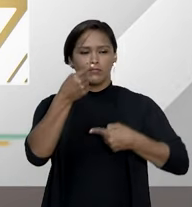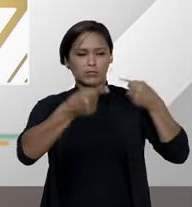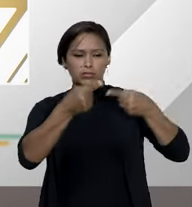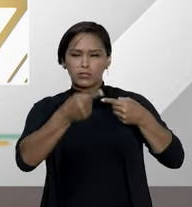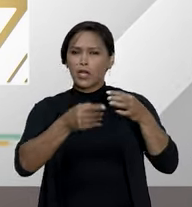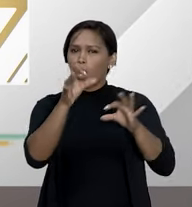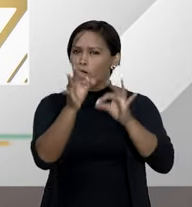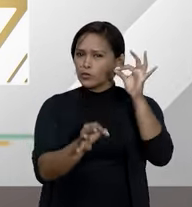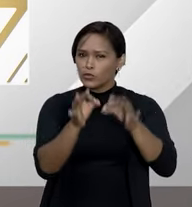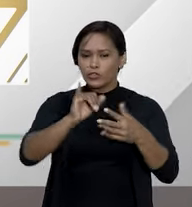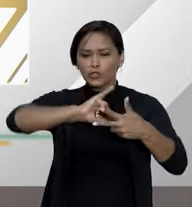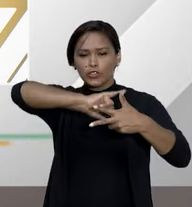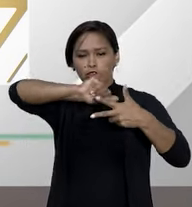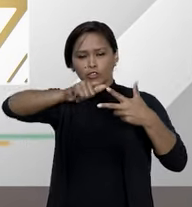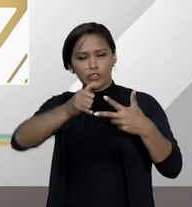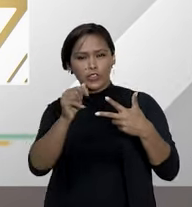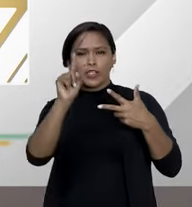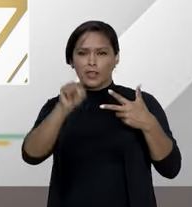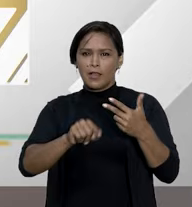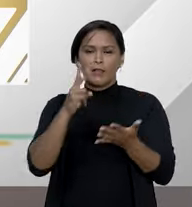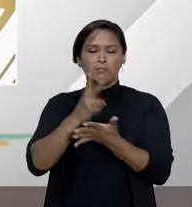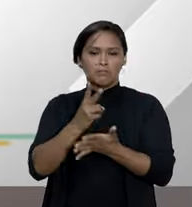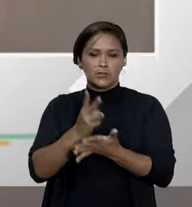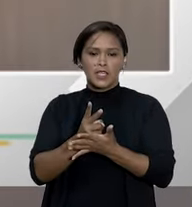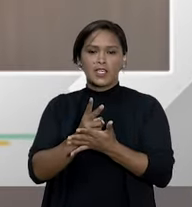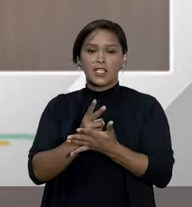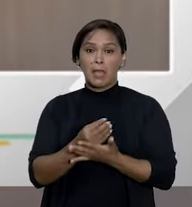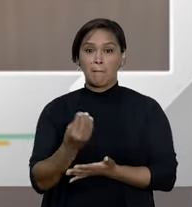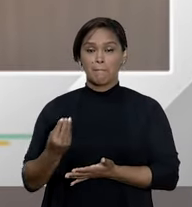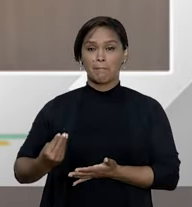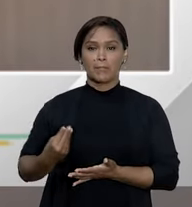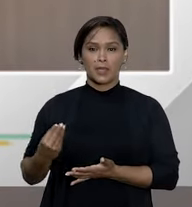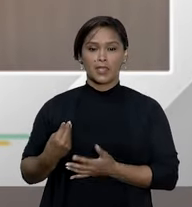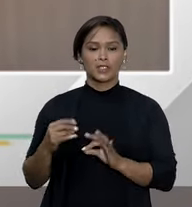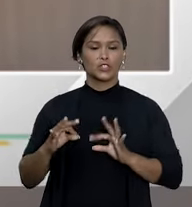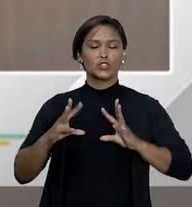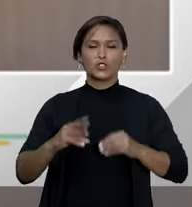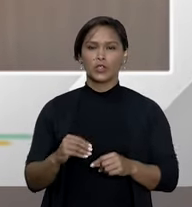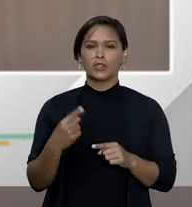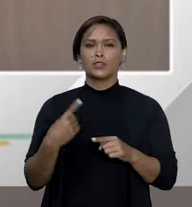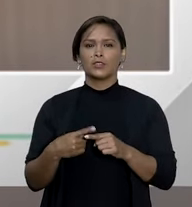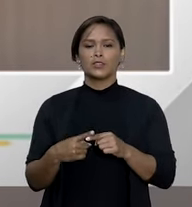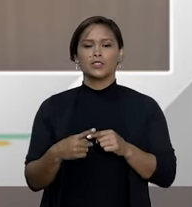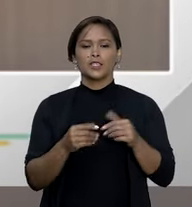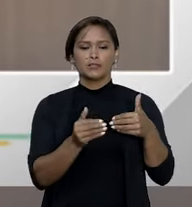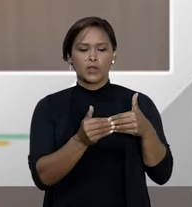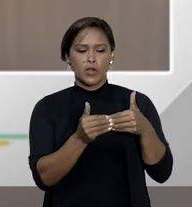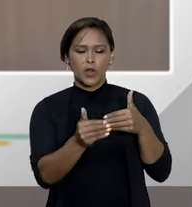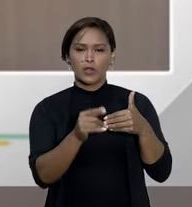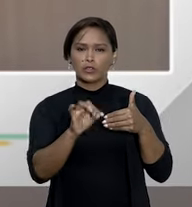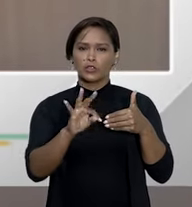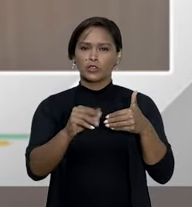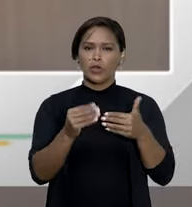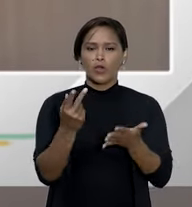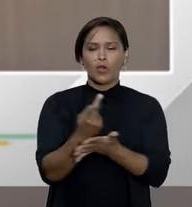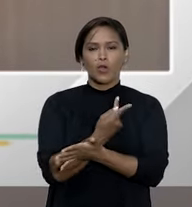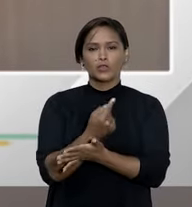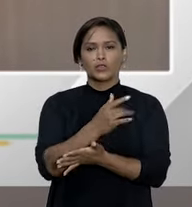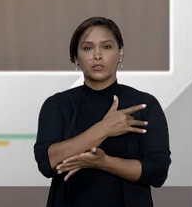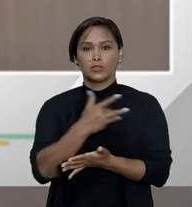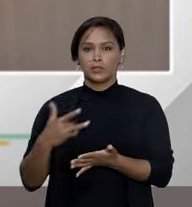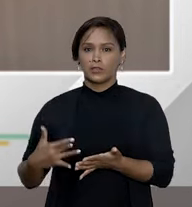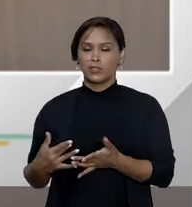Poder Judiciário muito presente, que é esse rol de procedimentos e eventos em saúde,